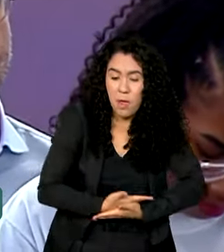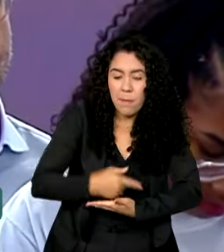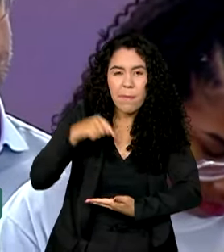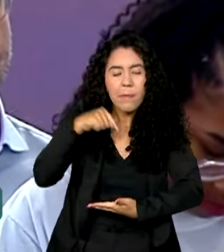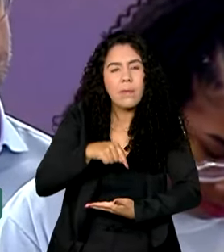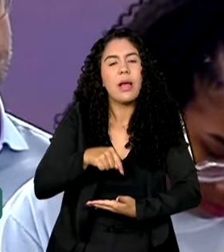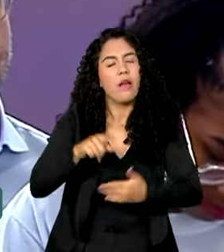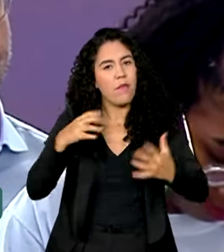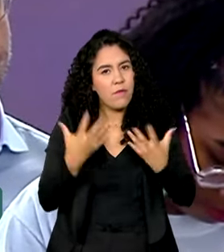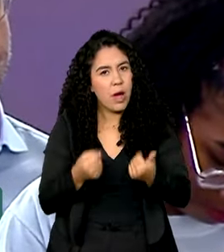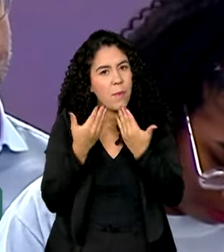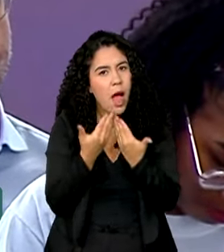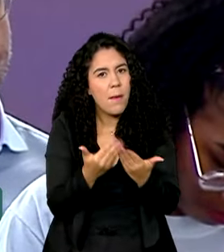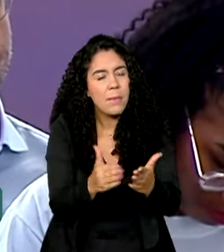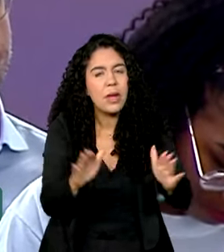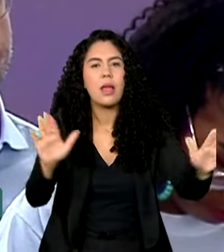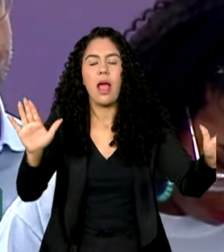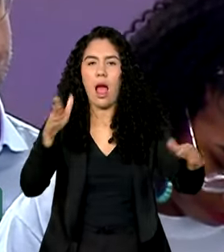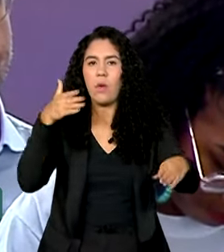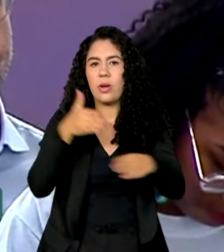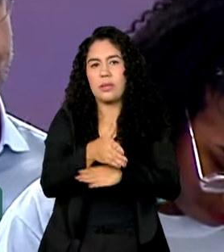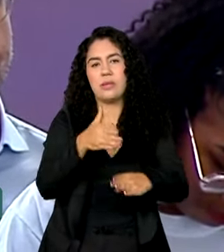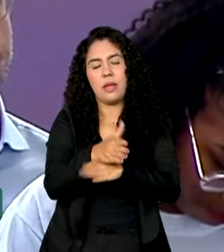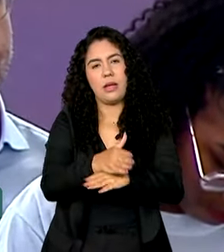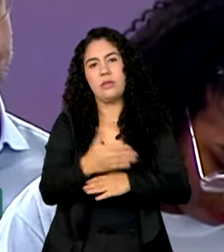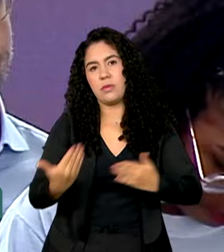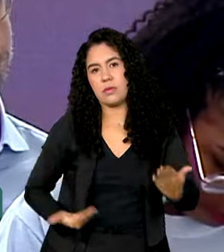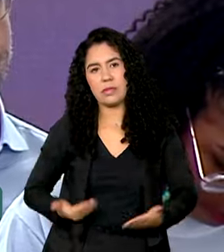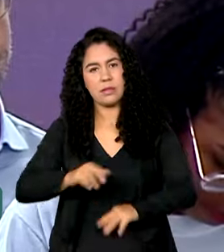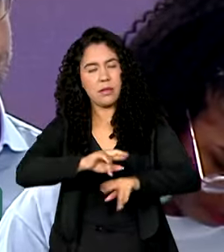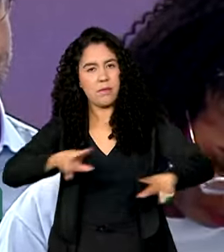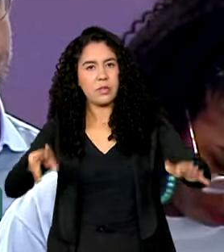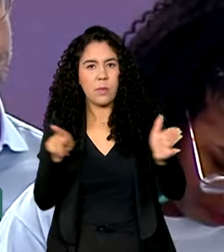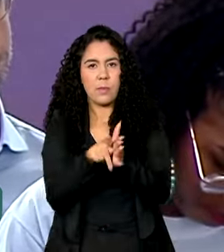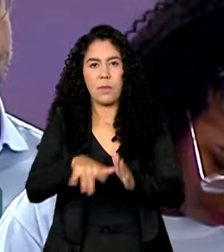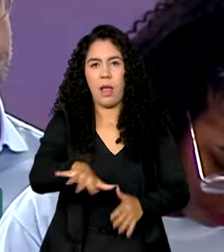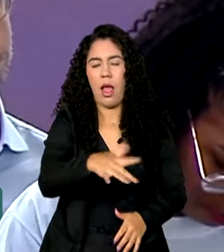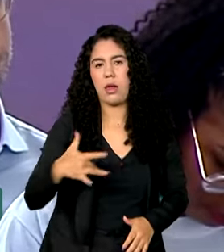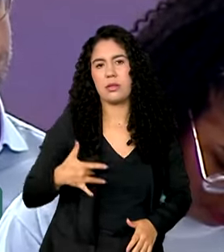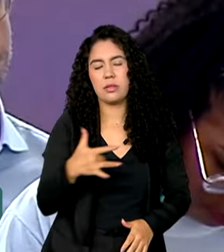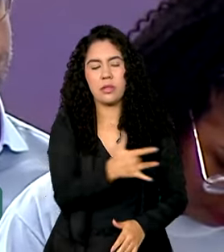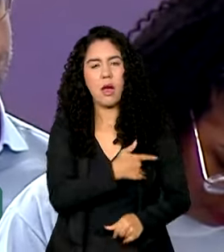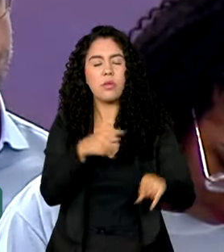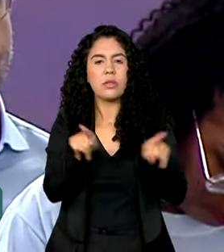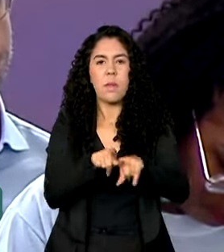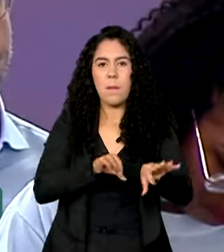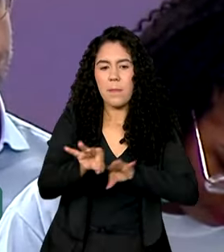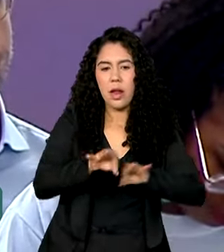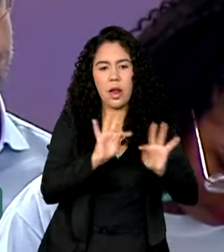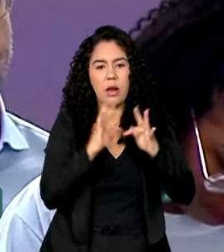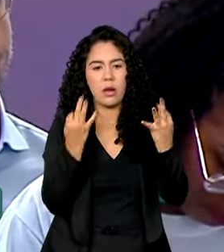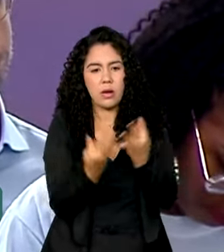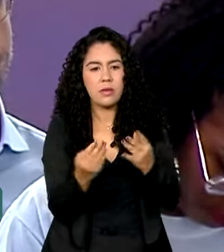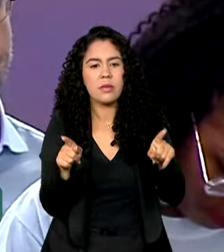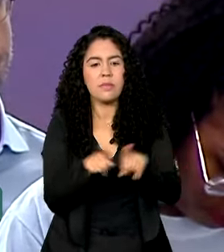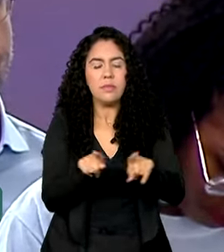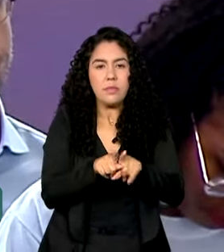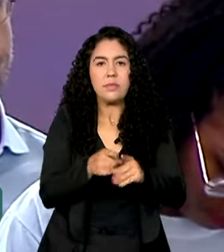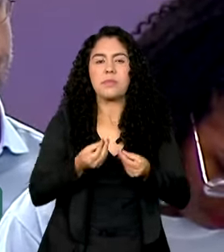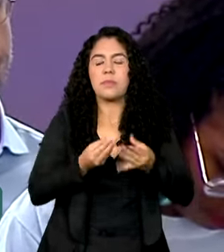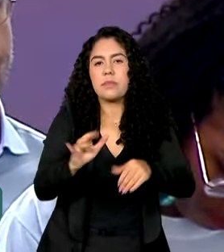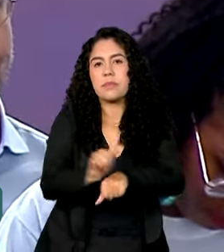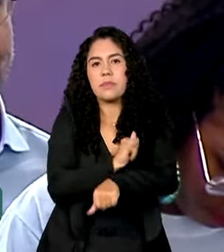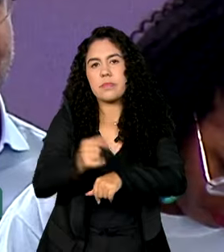ampliar o acesso aos serviços de saúde, incluindo também planejamento familiar e métodos contraceptivos,